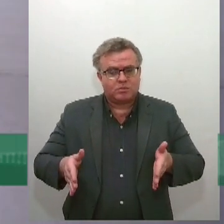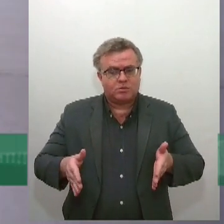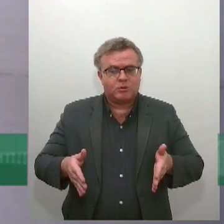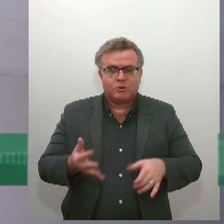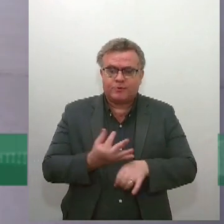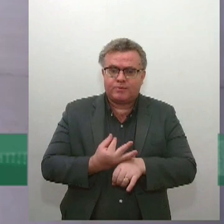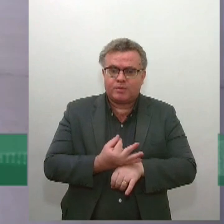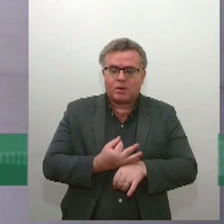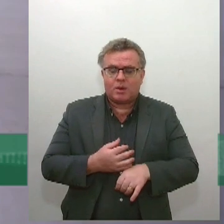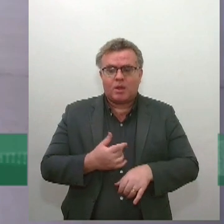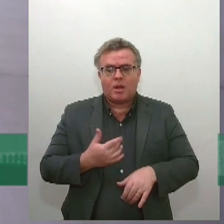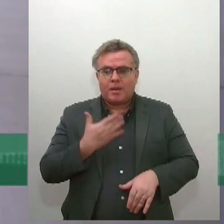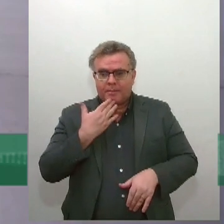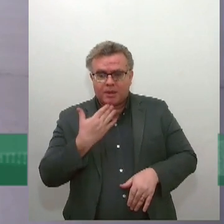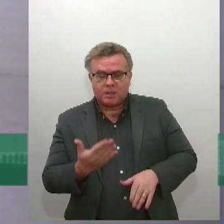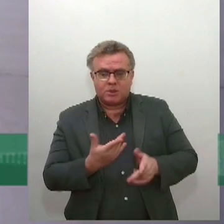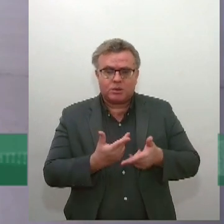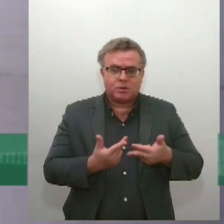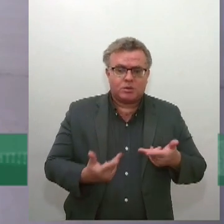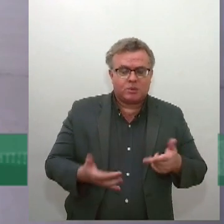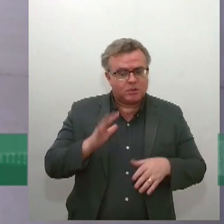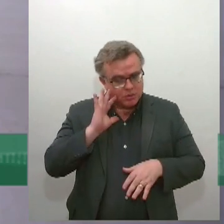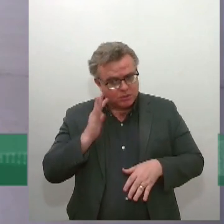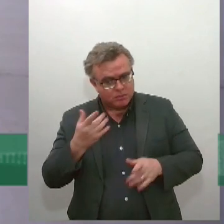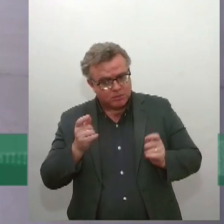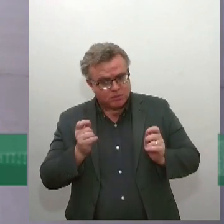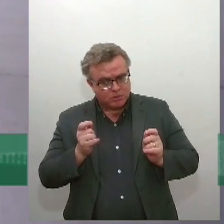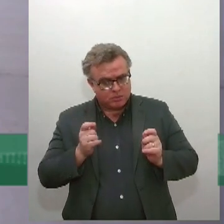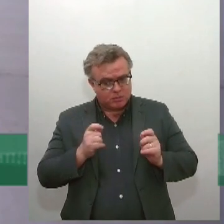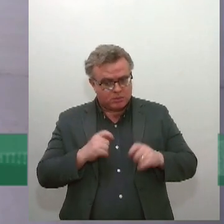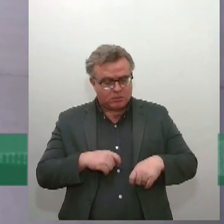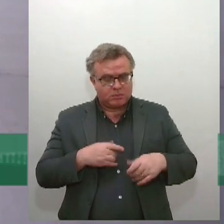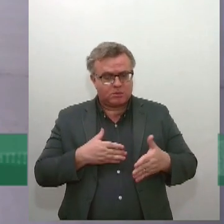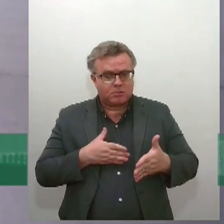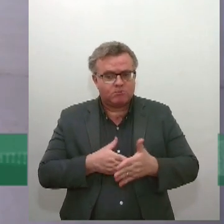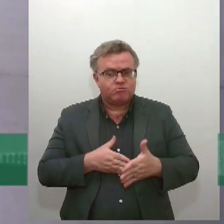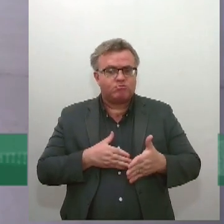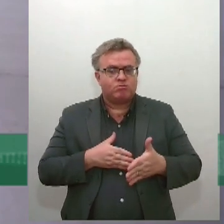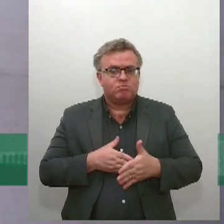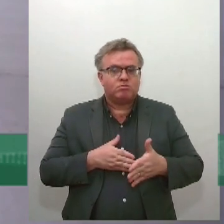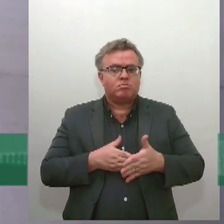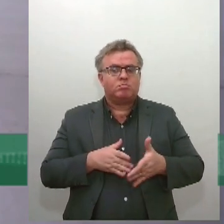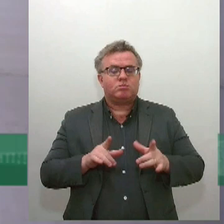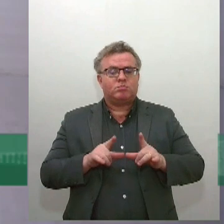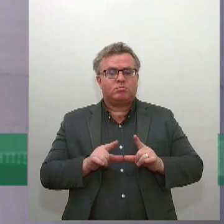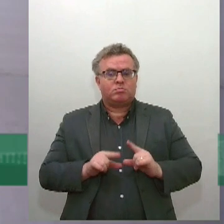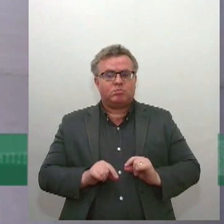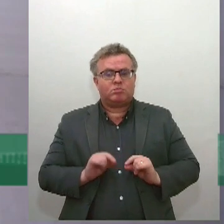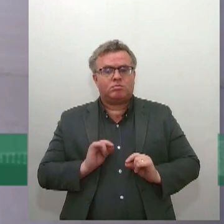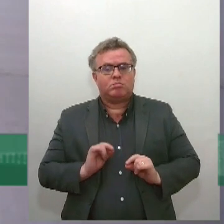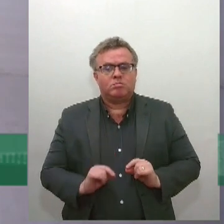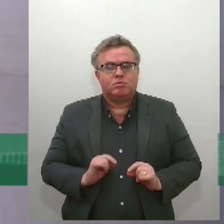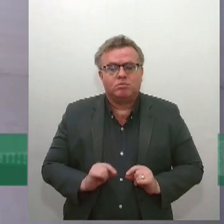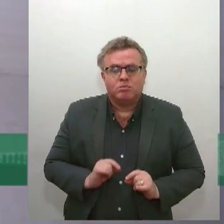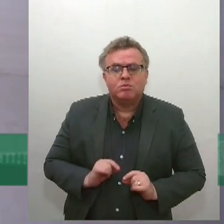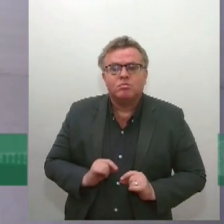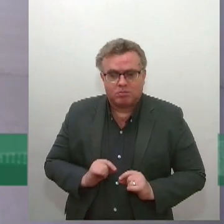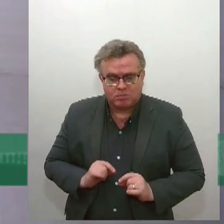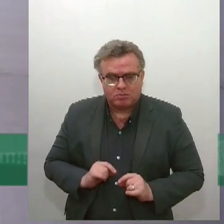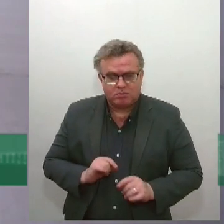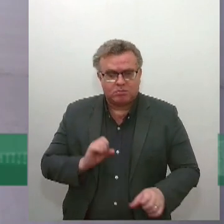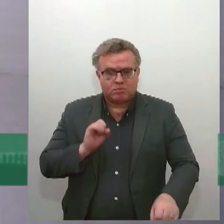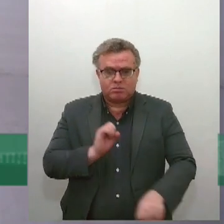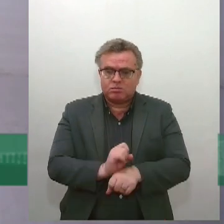decisão cujo atendimento implique, com ou sem redução de texto, a suspensão da eficácia de lei